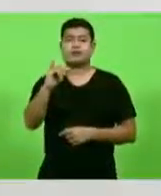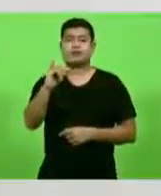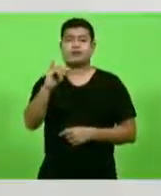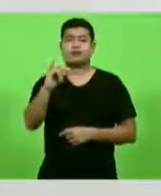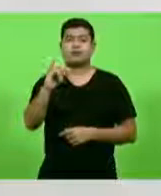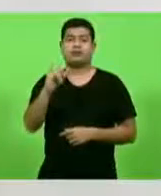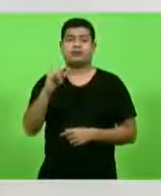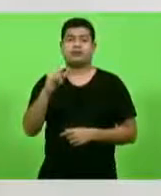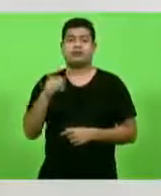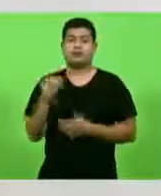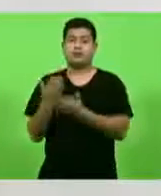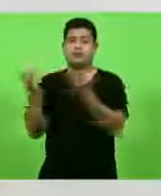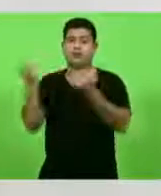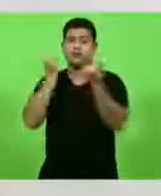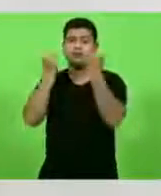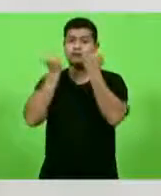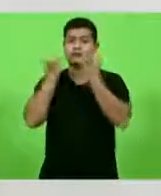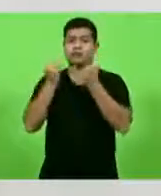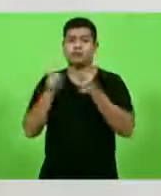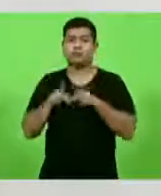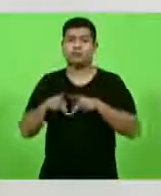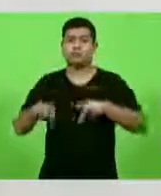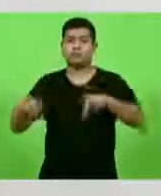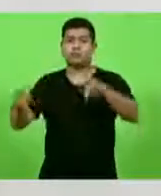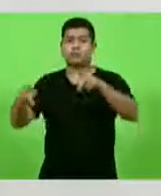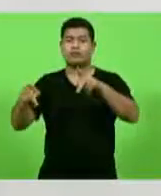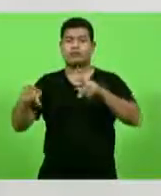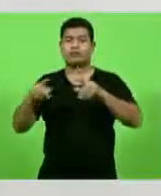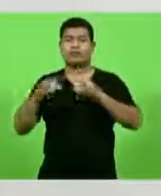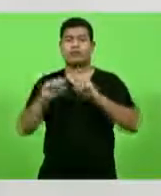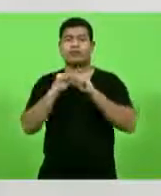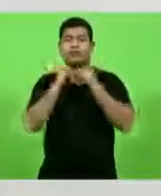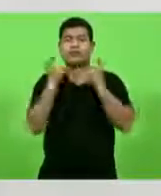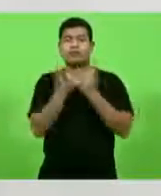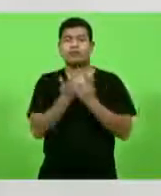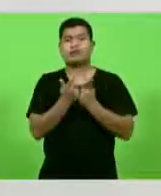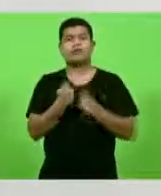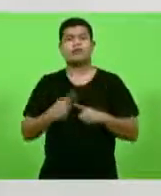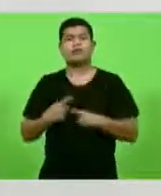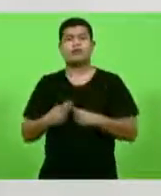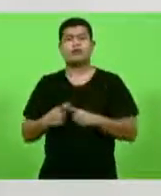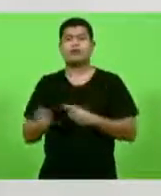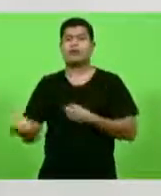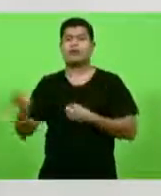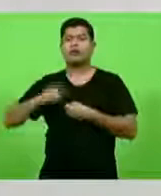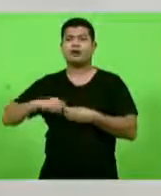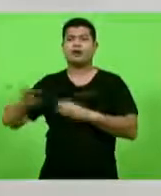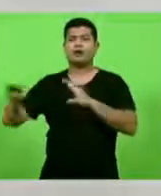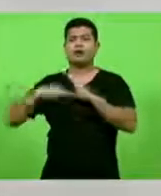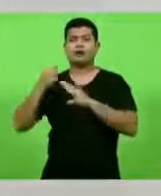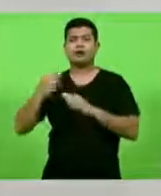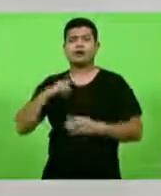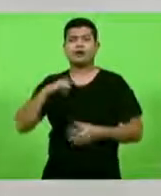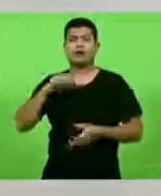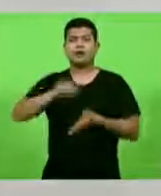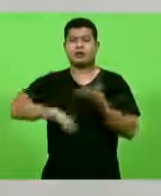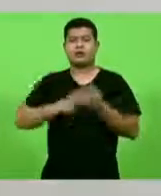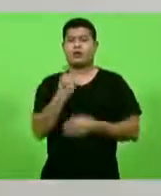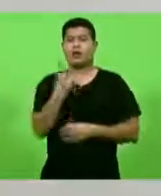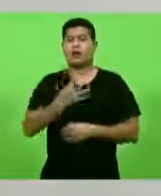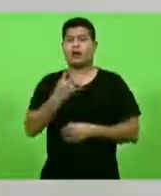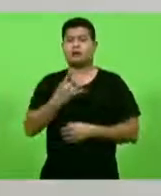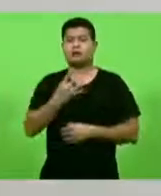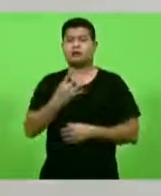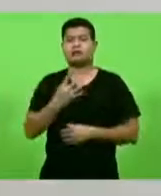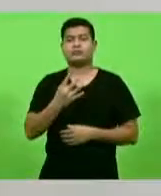Segundo informações, está na procuradoria da casa. Por que que não me devolve? Eu tenho 14 assinaturas, foi